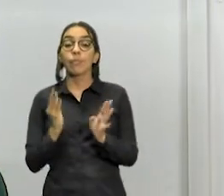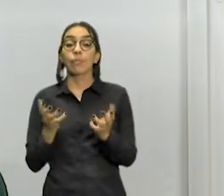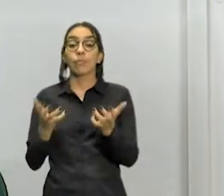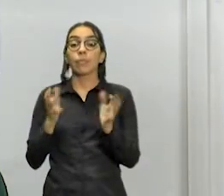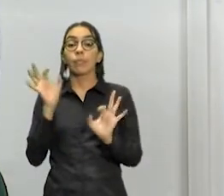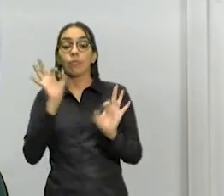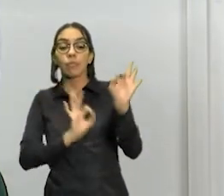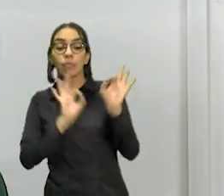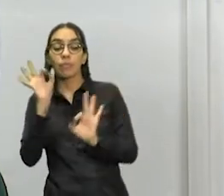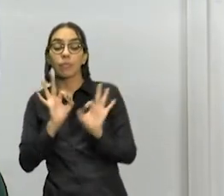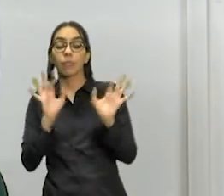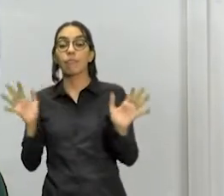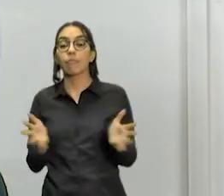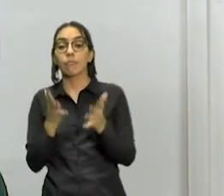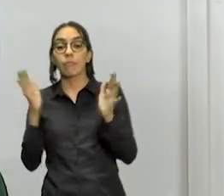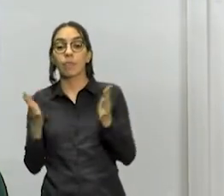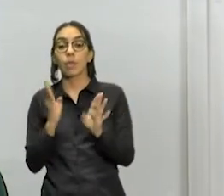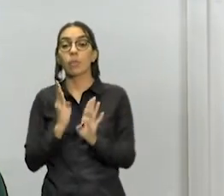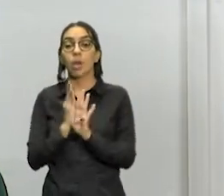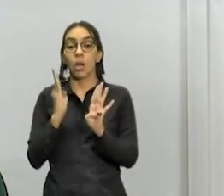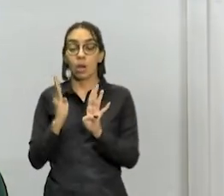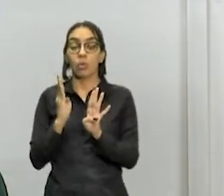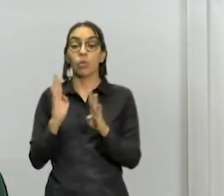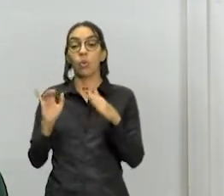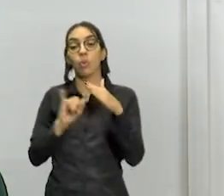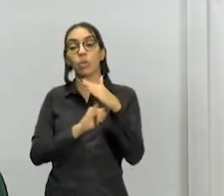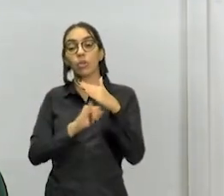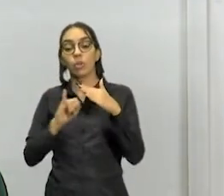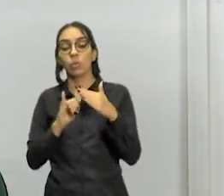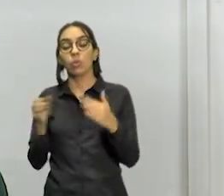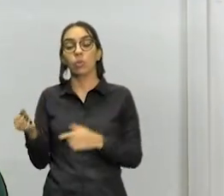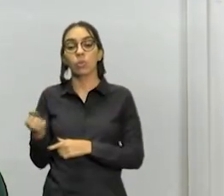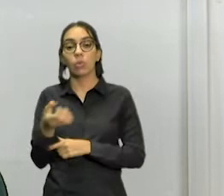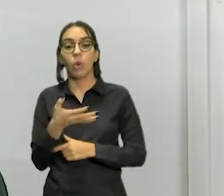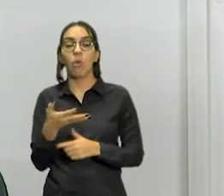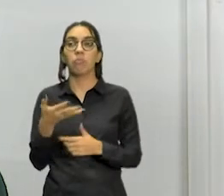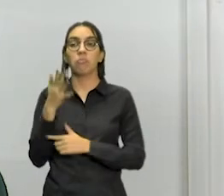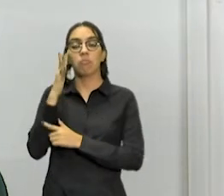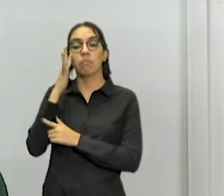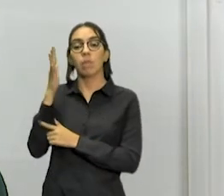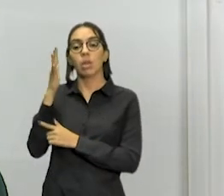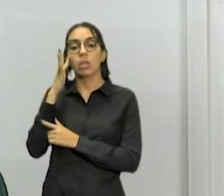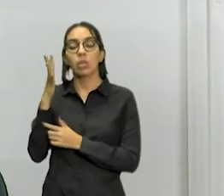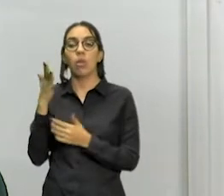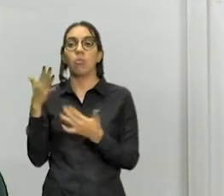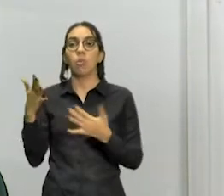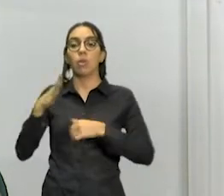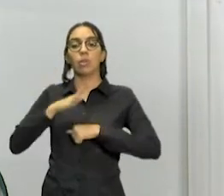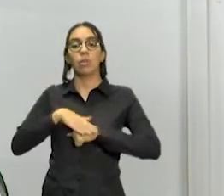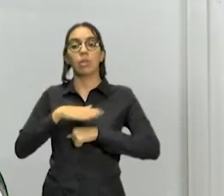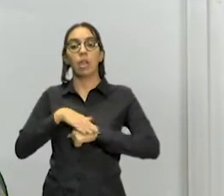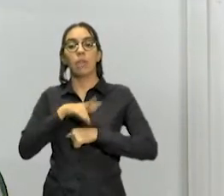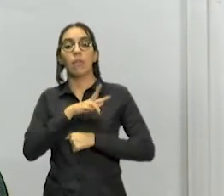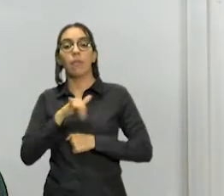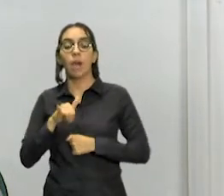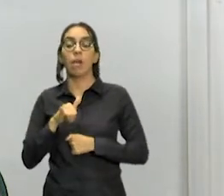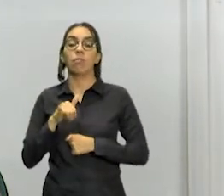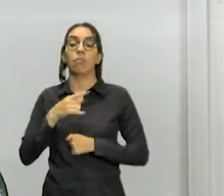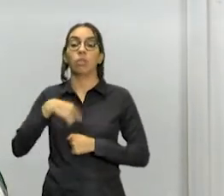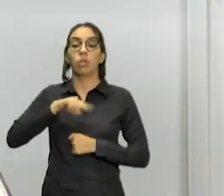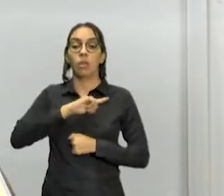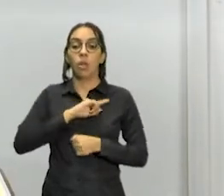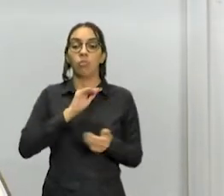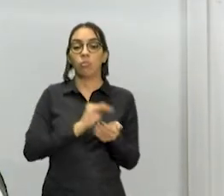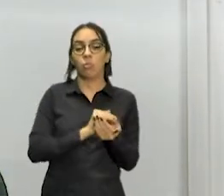gestão da CESA com, inicialmente, estimativas de quanto tempo os nossos recursos de saúde iriam durar